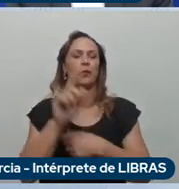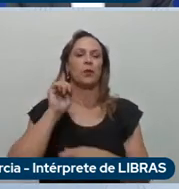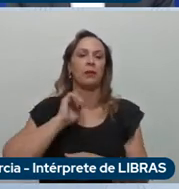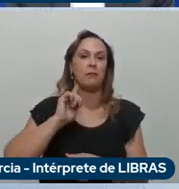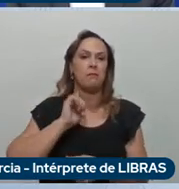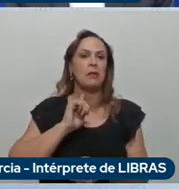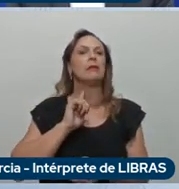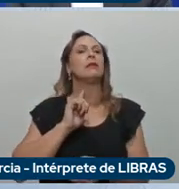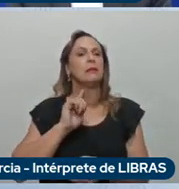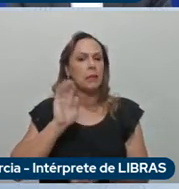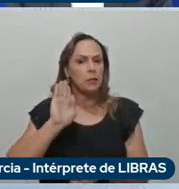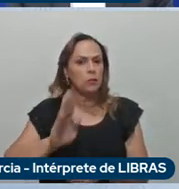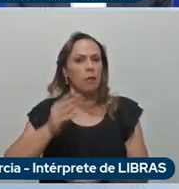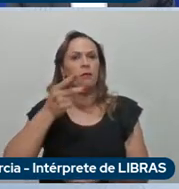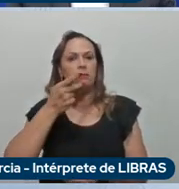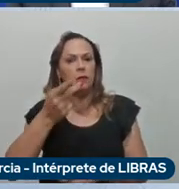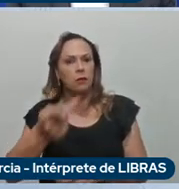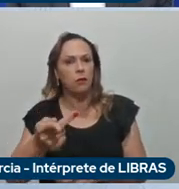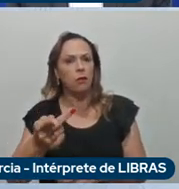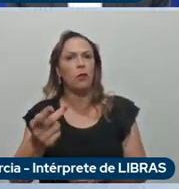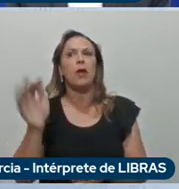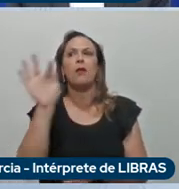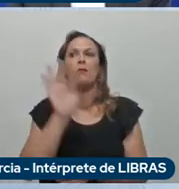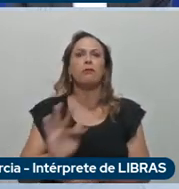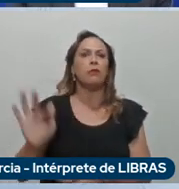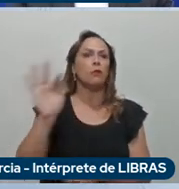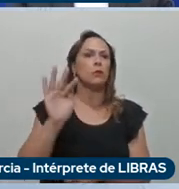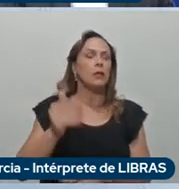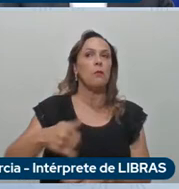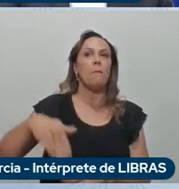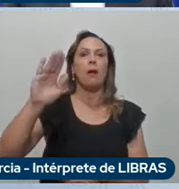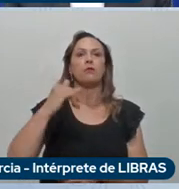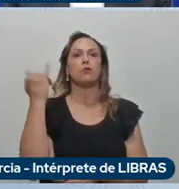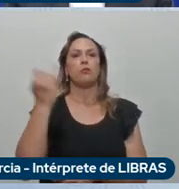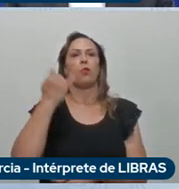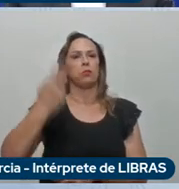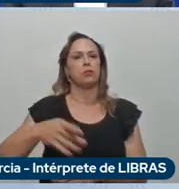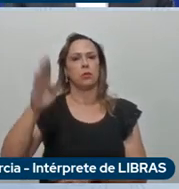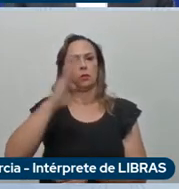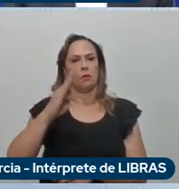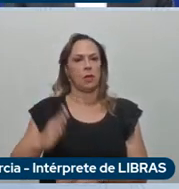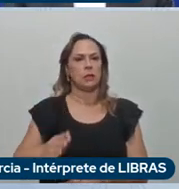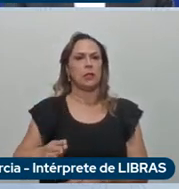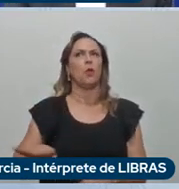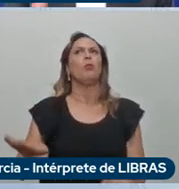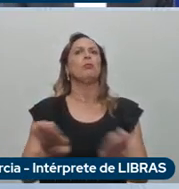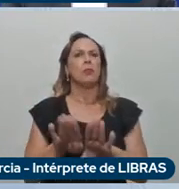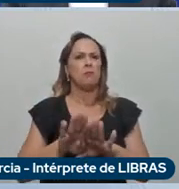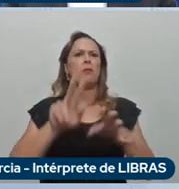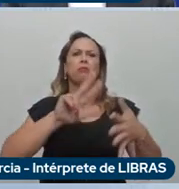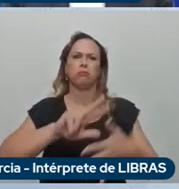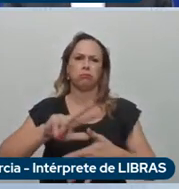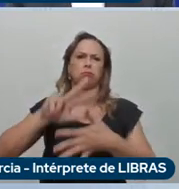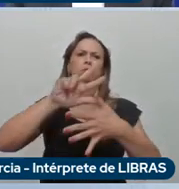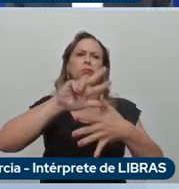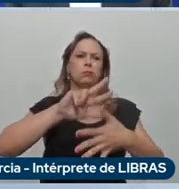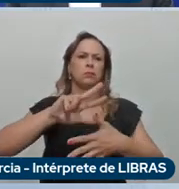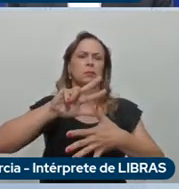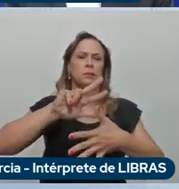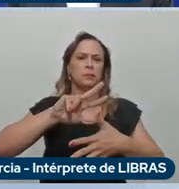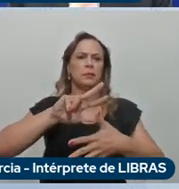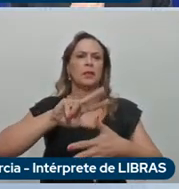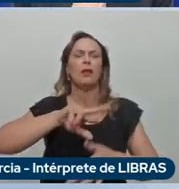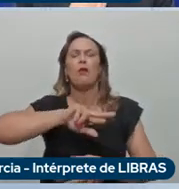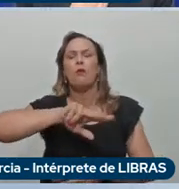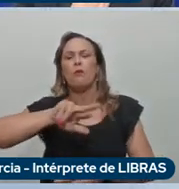das faculdades mais prestigiosas do Brasil e seguramente da América Latina então tem uma série de iniciativas